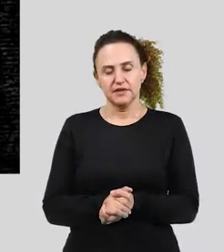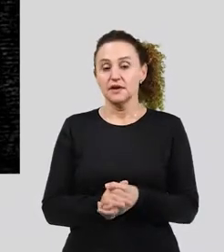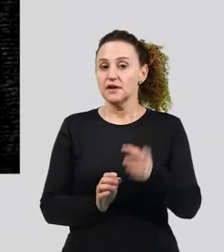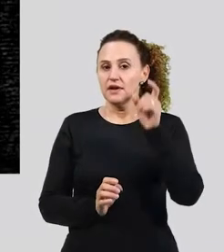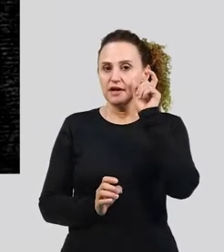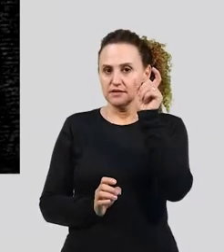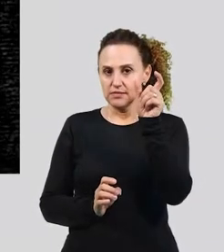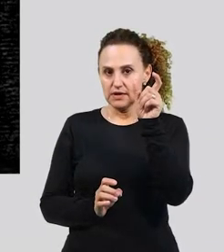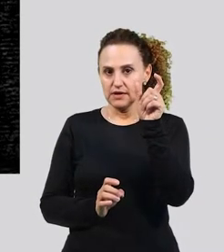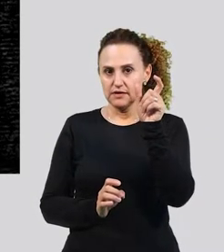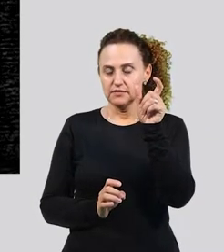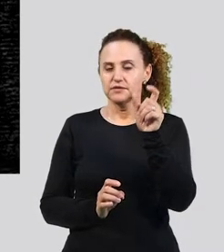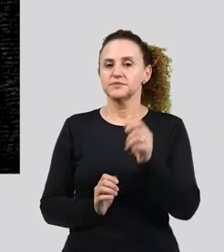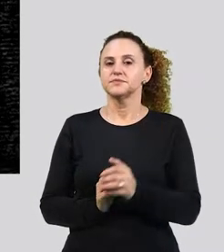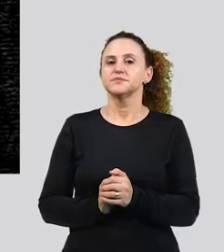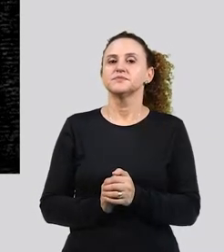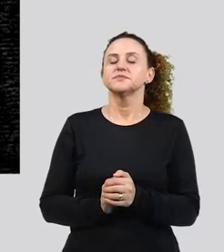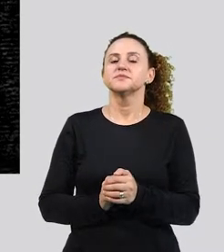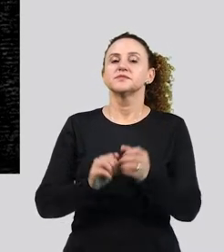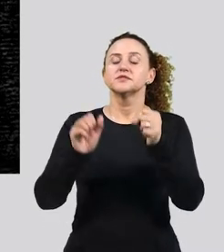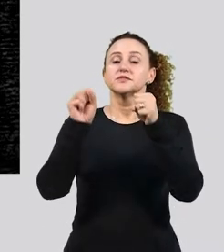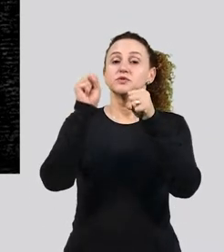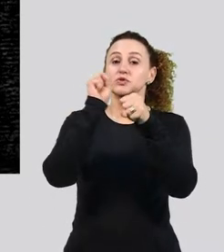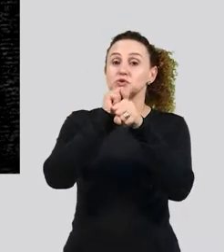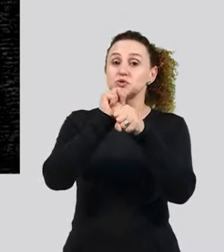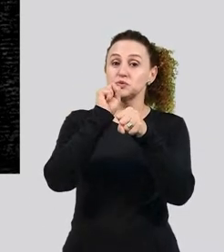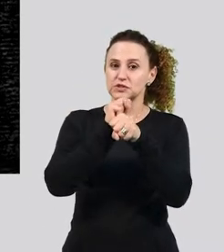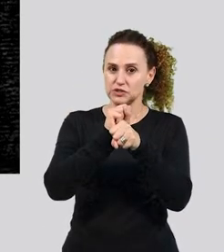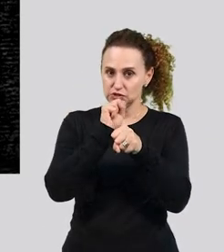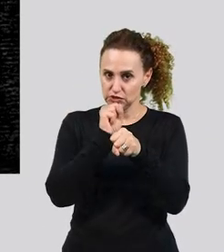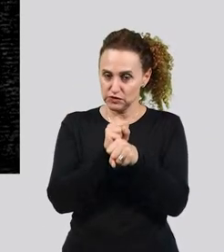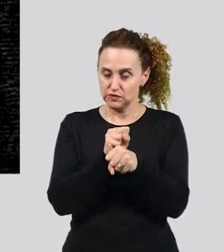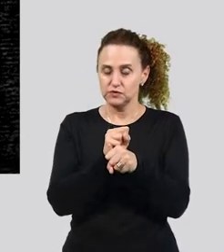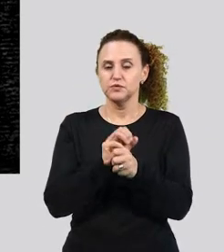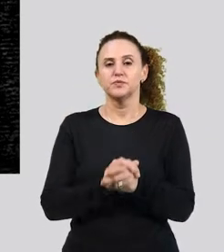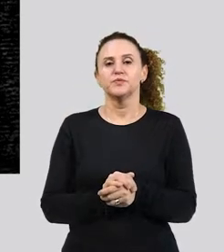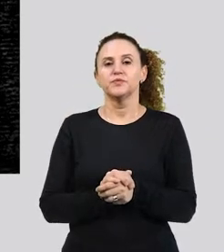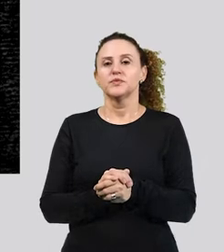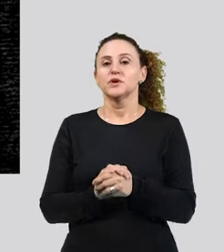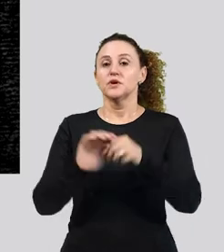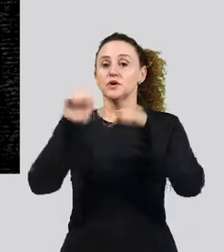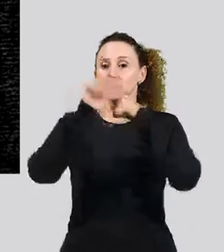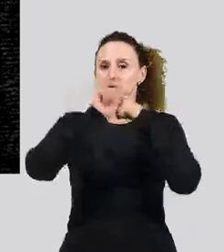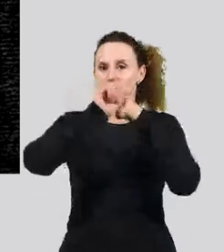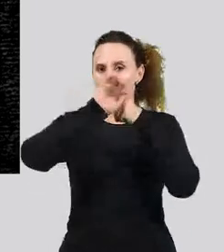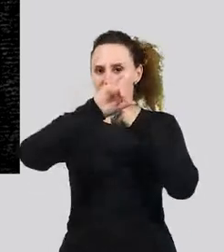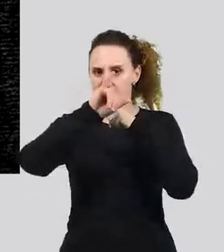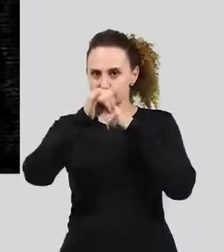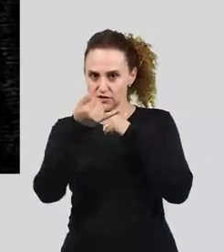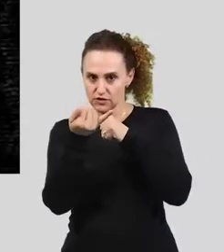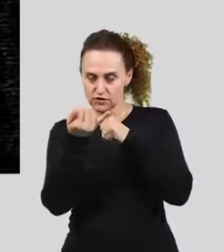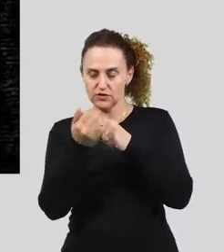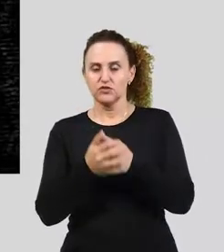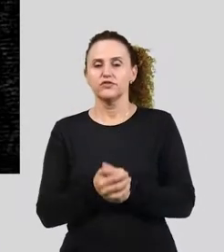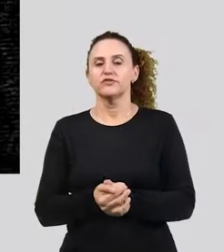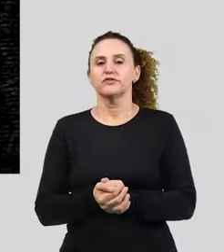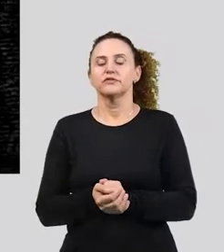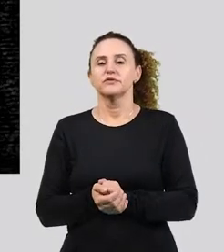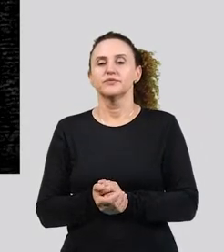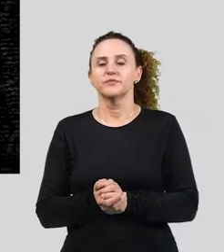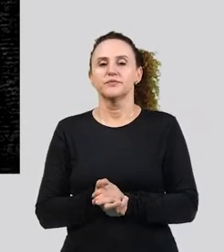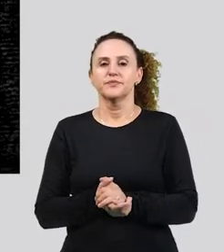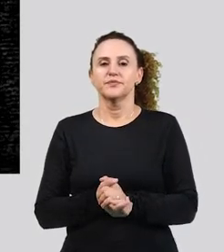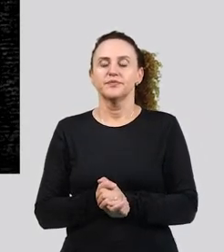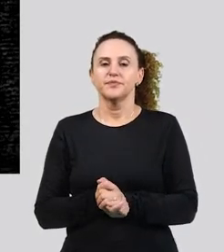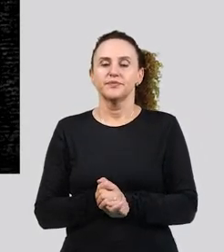variáveis, que são o substantivo, que vai variável em gênero e número. O adjetivo também varia em gênero e número, o